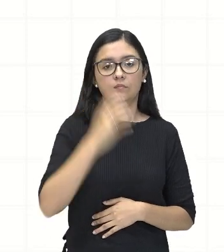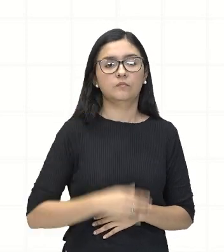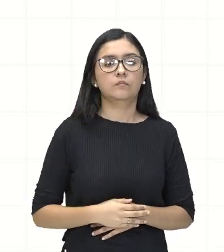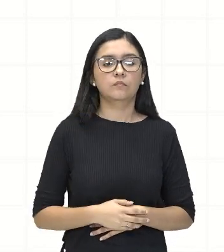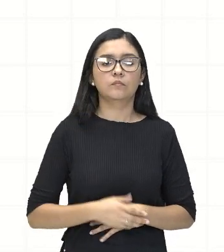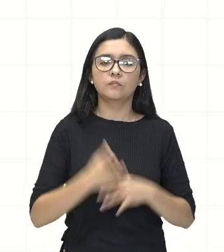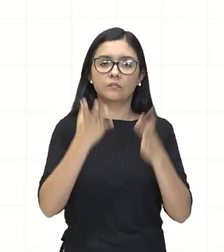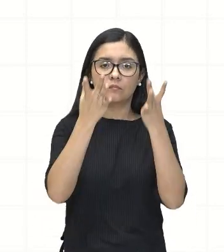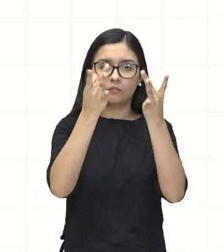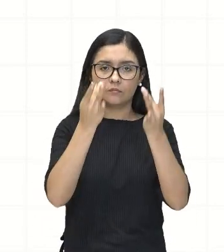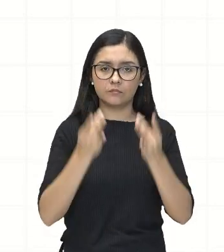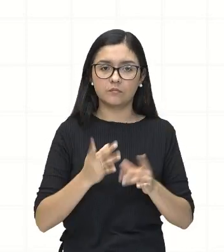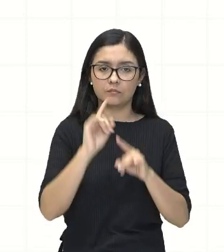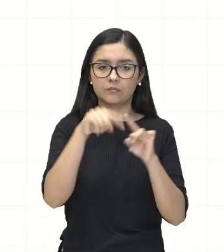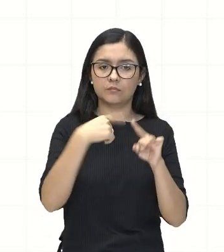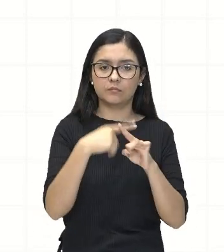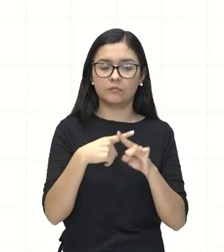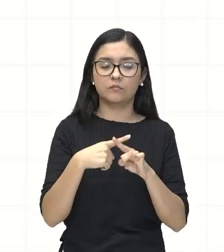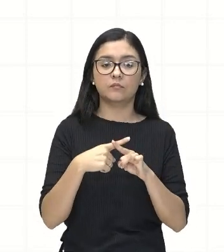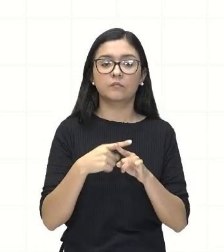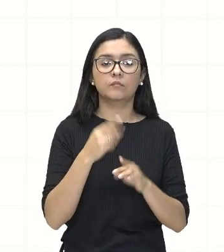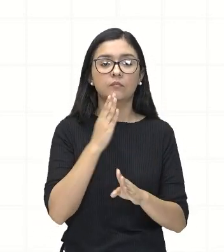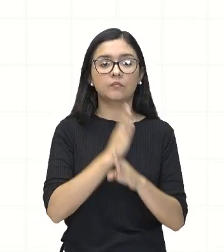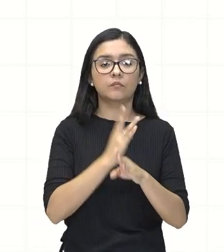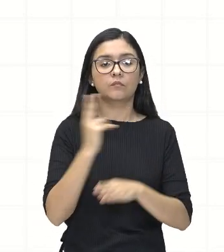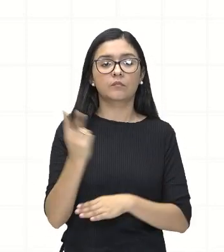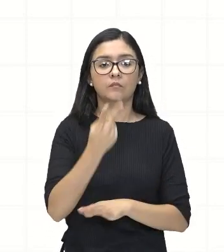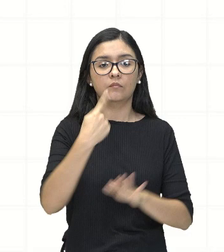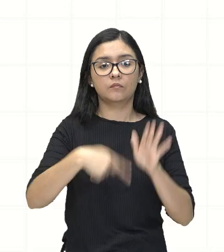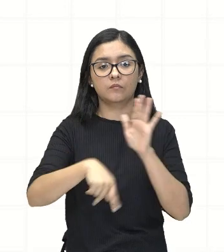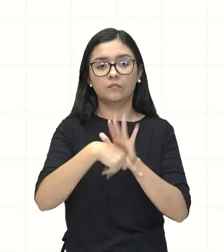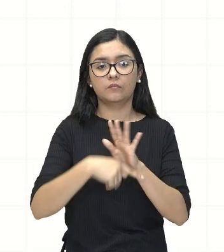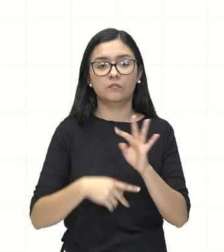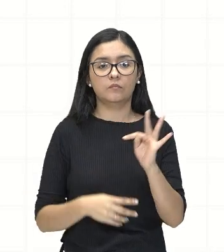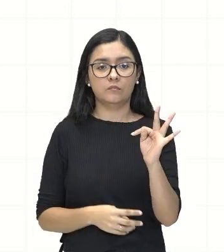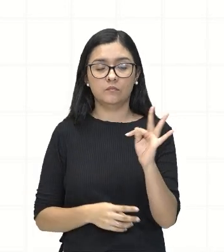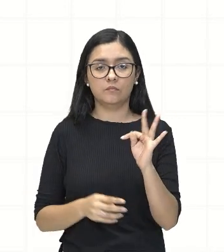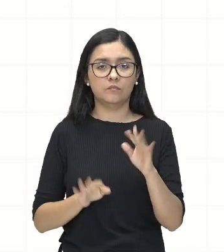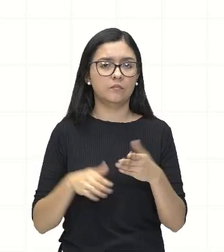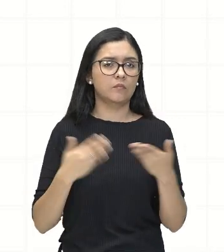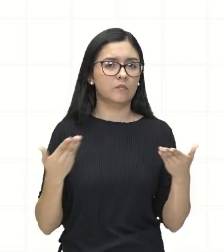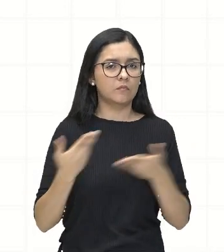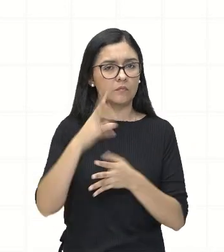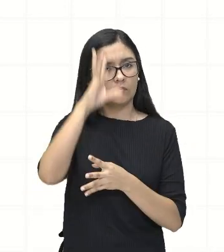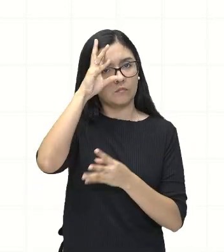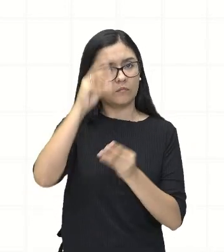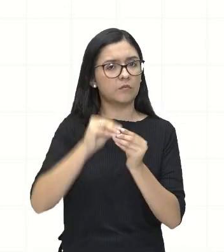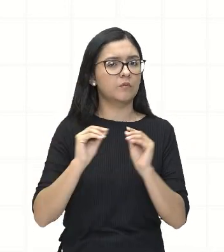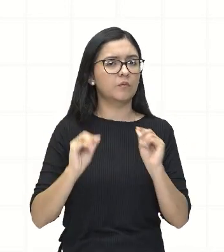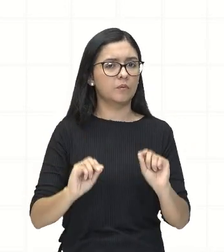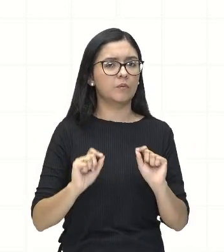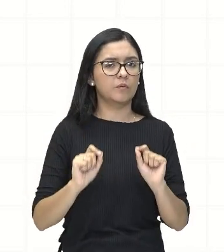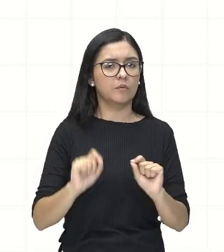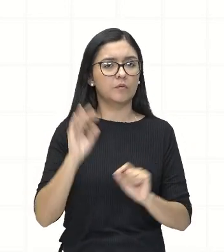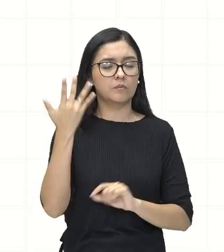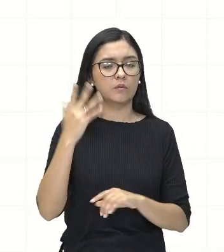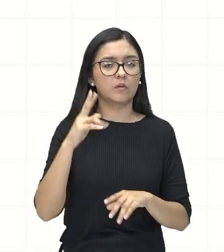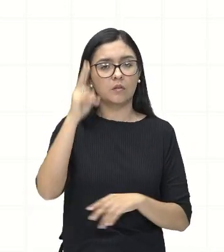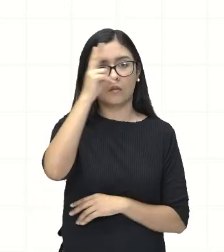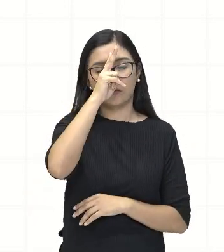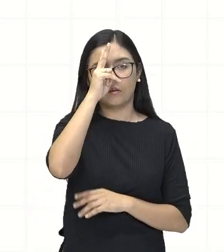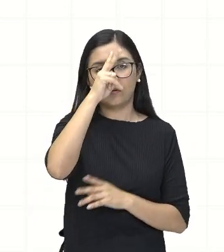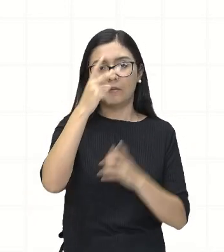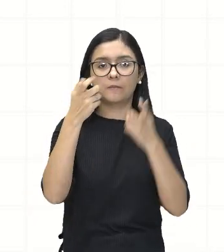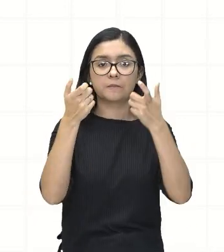fatorar a equação e encontrar os valores de T. Vamos entender o que aconteceu aqui. Lembra que nós estávamos falando da